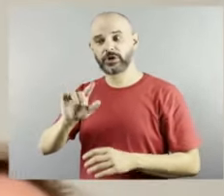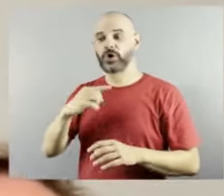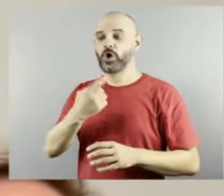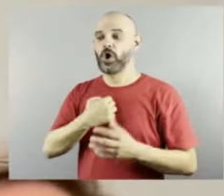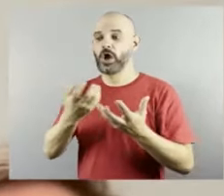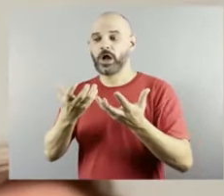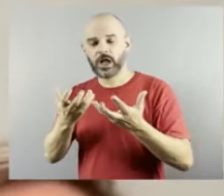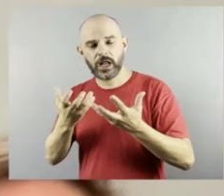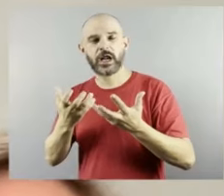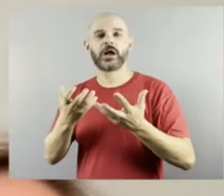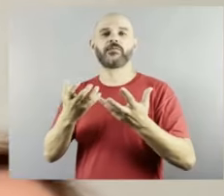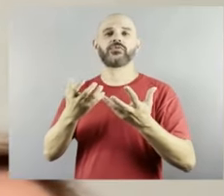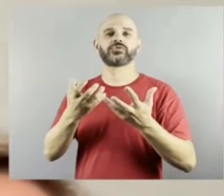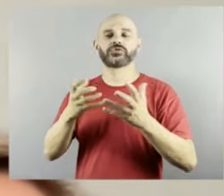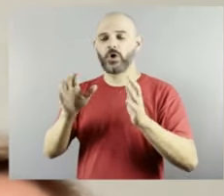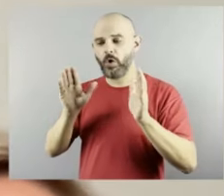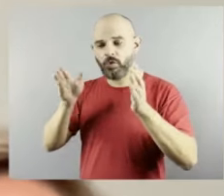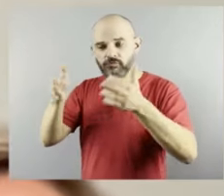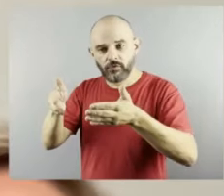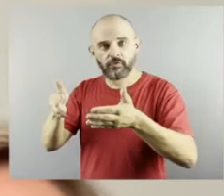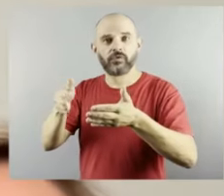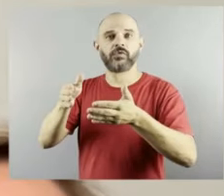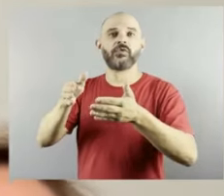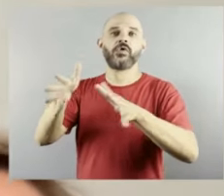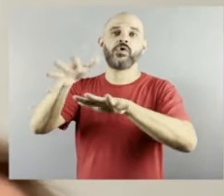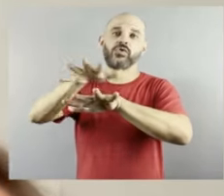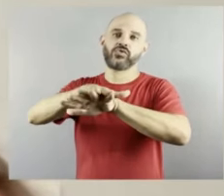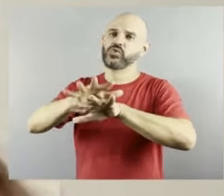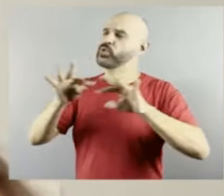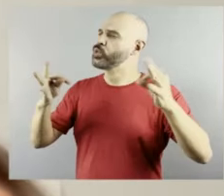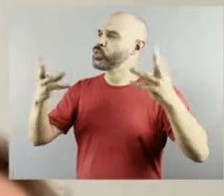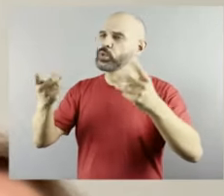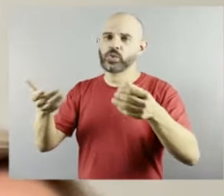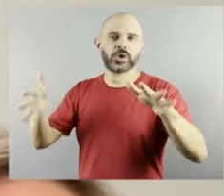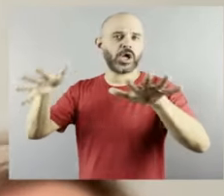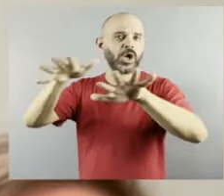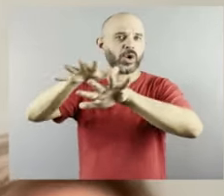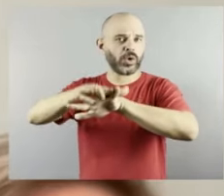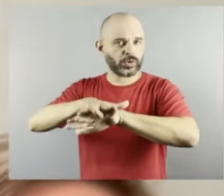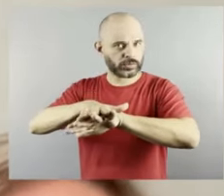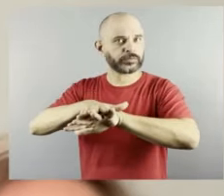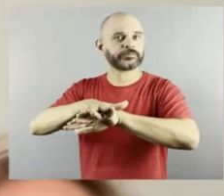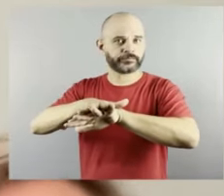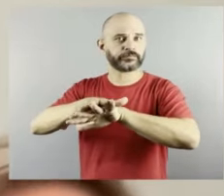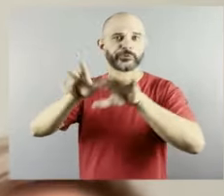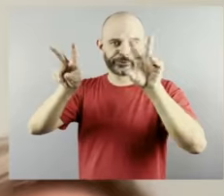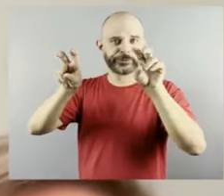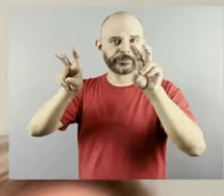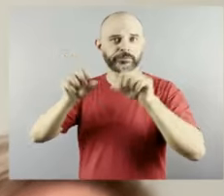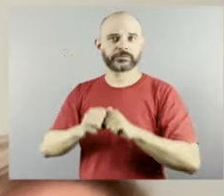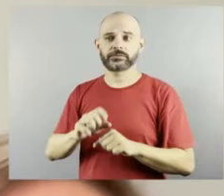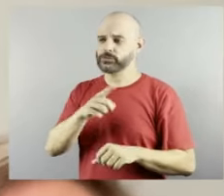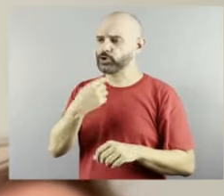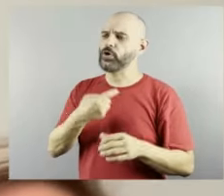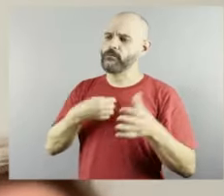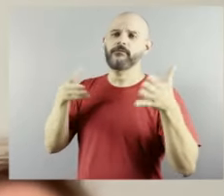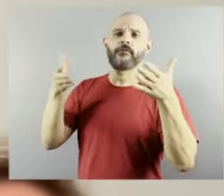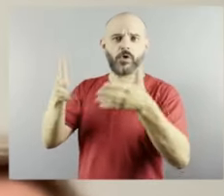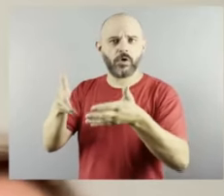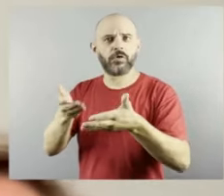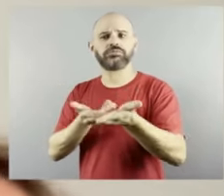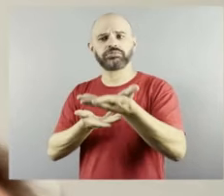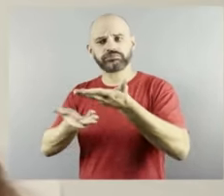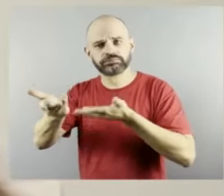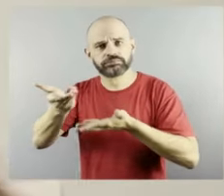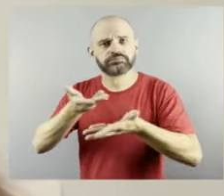tudo é inclusivo então hoje a gente está muito focado em contribuir em fazer mediação preparar a pessoa para o mercado de